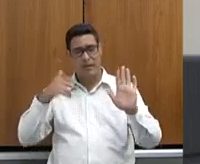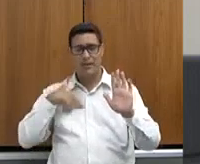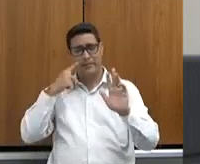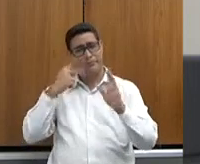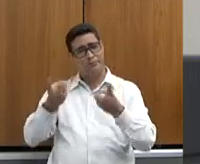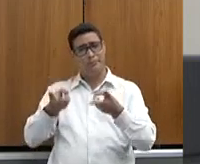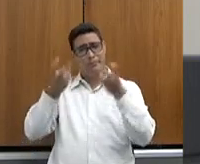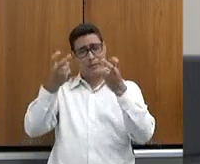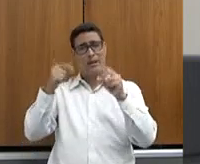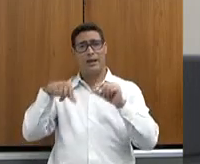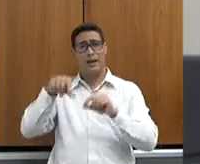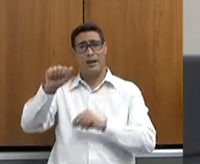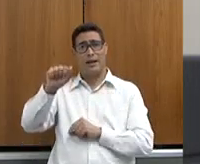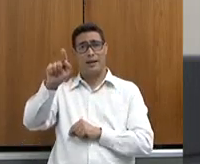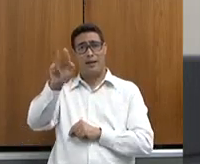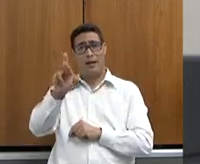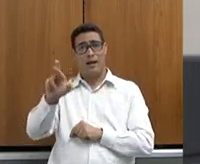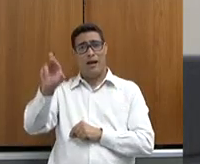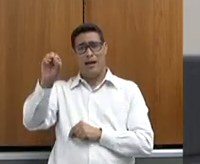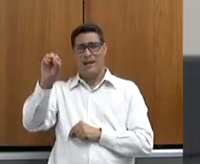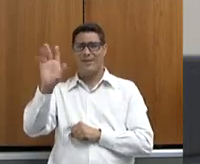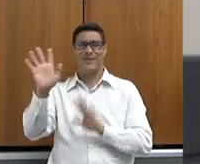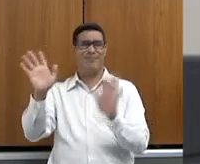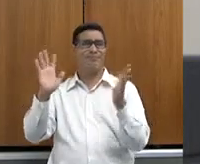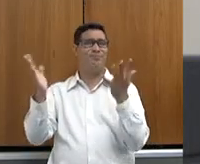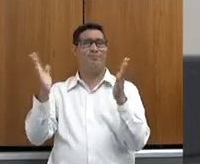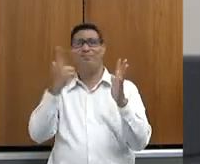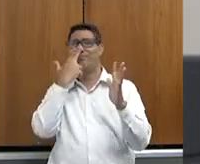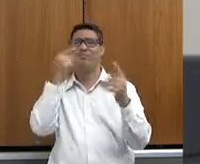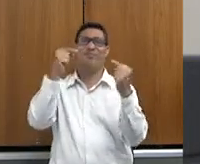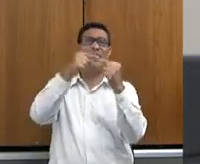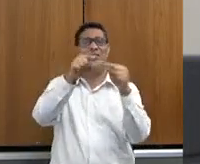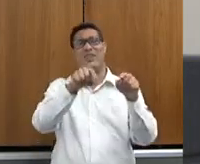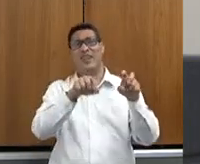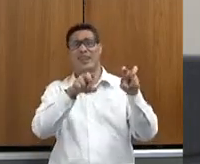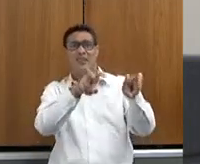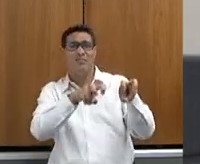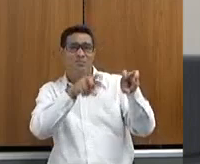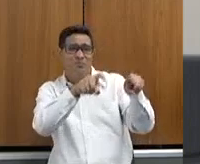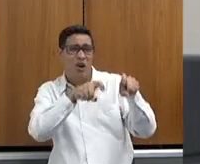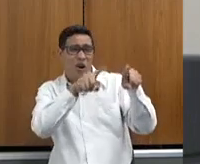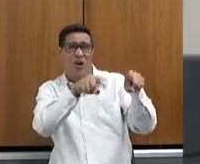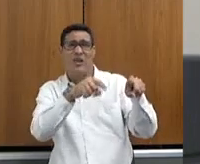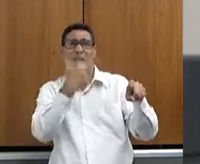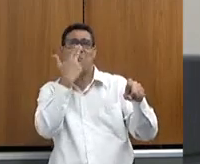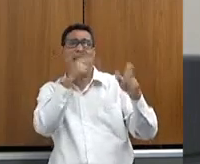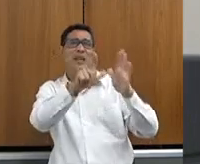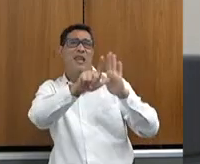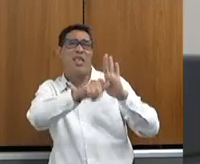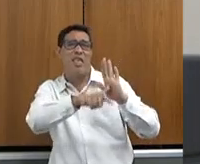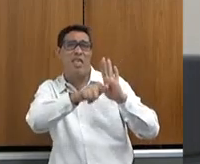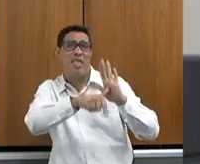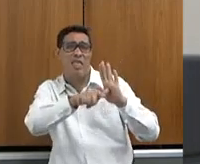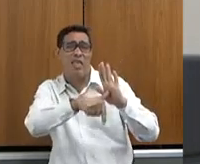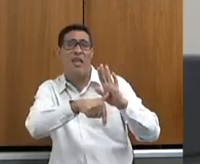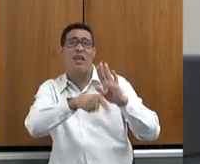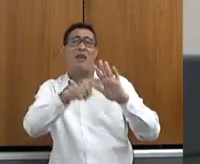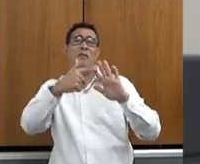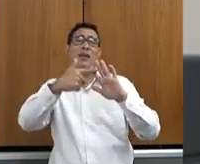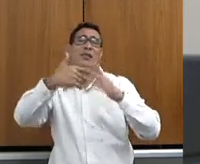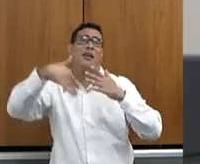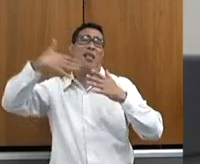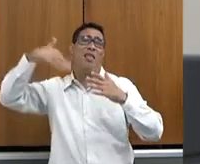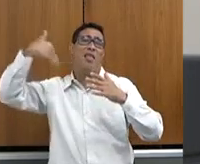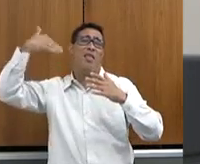remetia um pouco à roça, ao atraso, a voltar no tempo, e que as